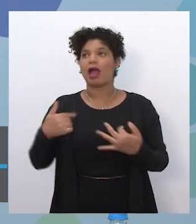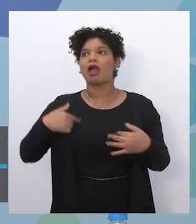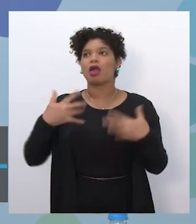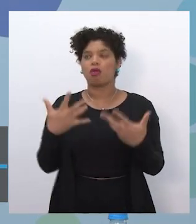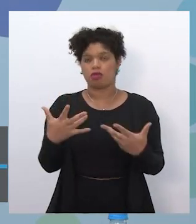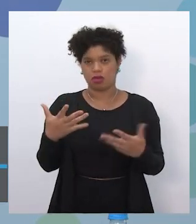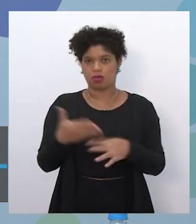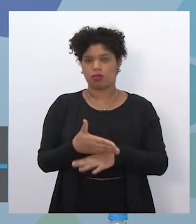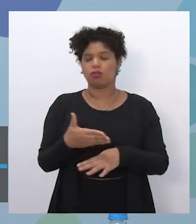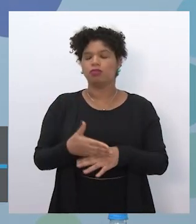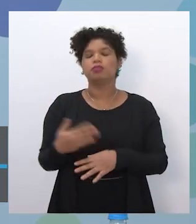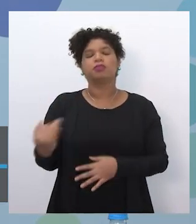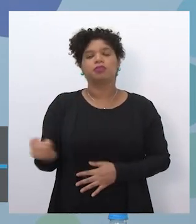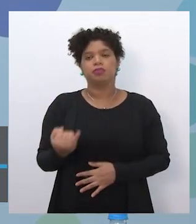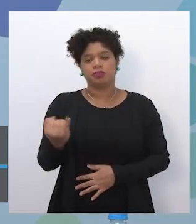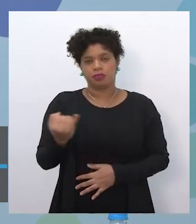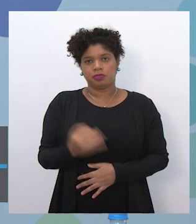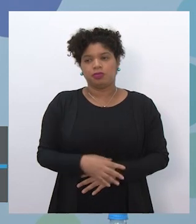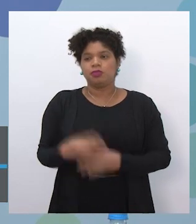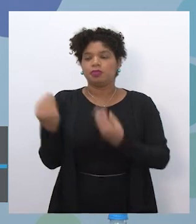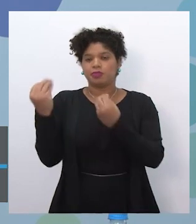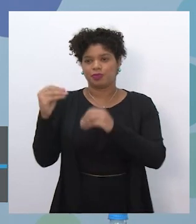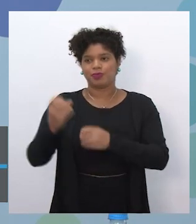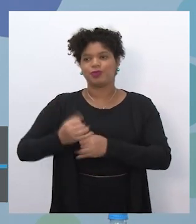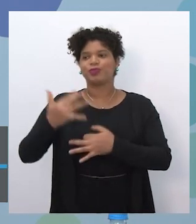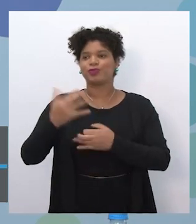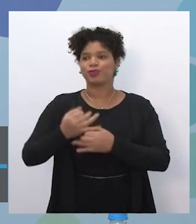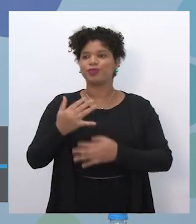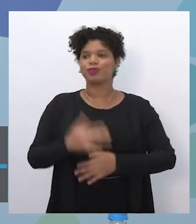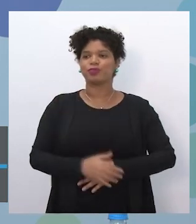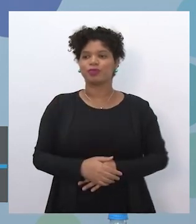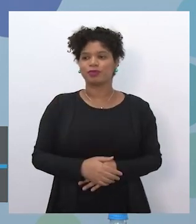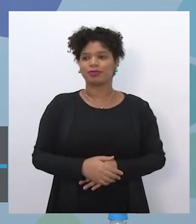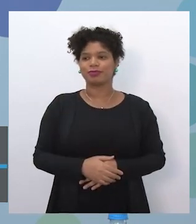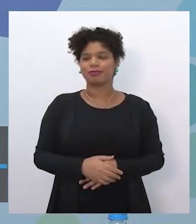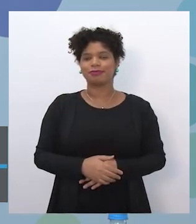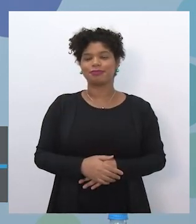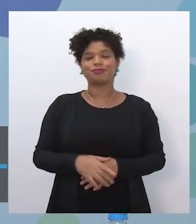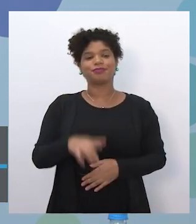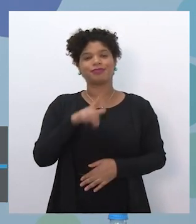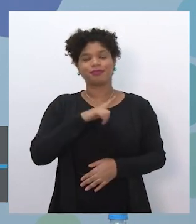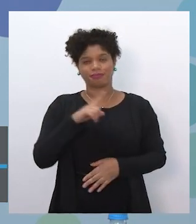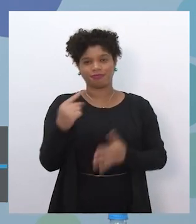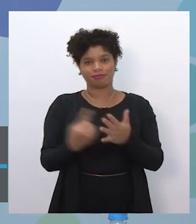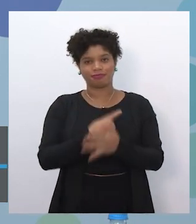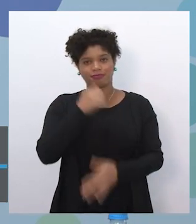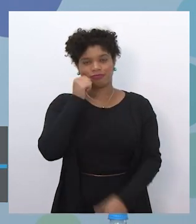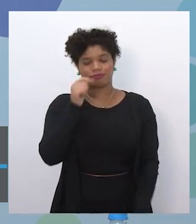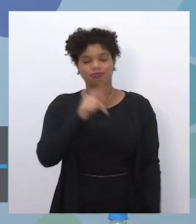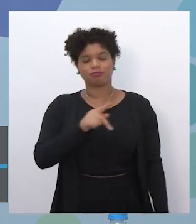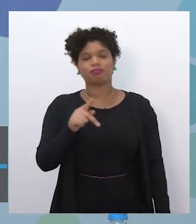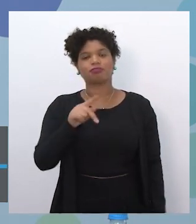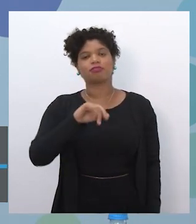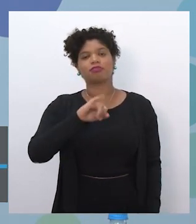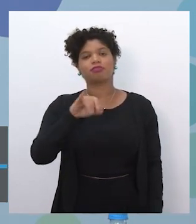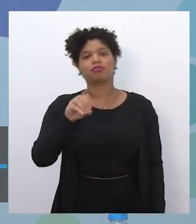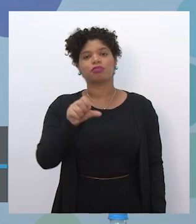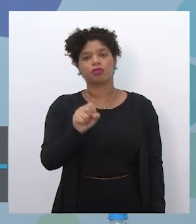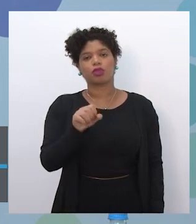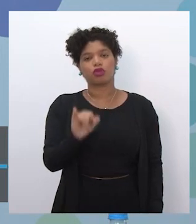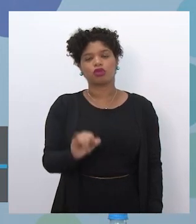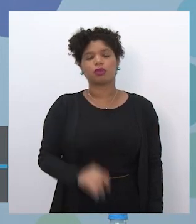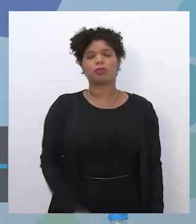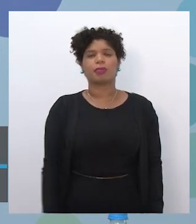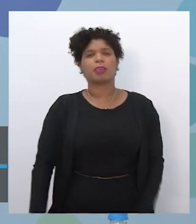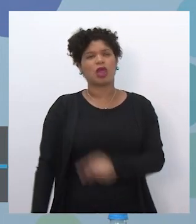isso é um ponto importante. Tem aqui uma pergunta da professora Josi, falou, vocês